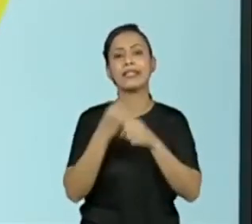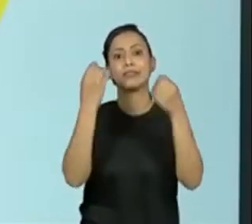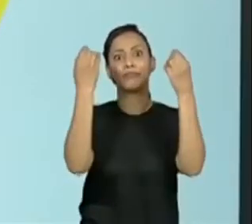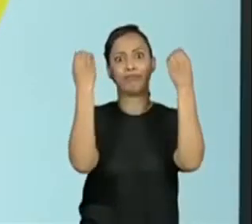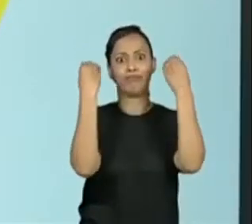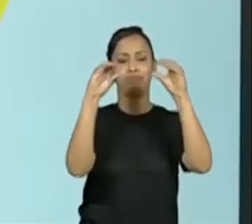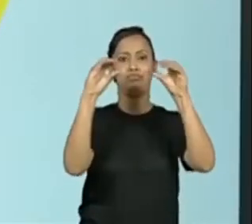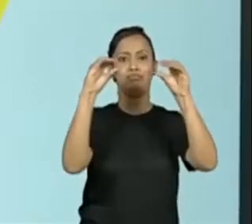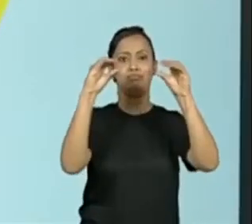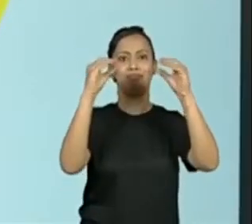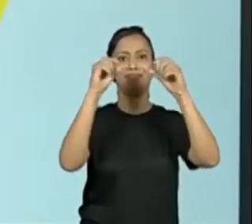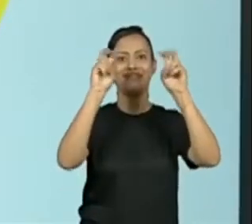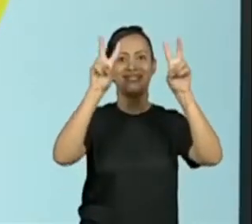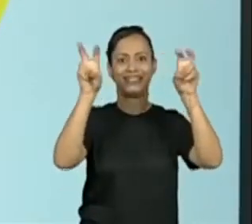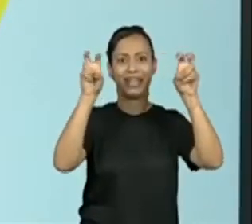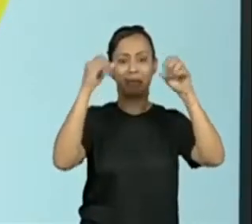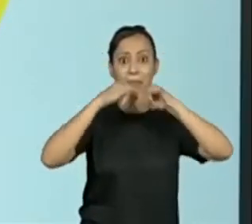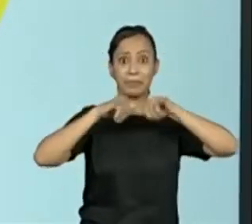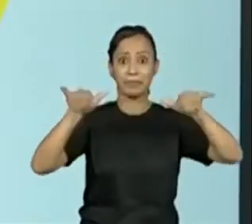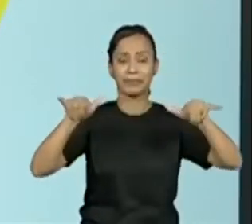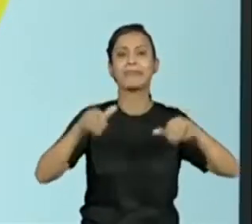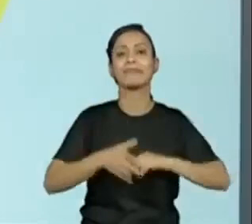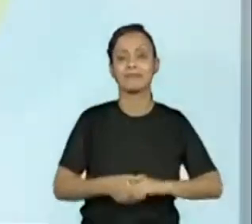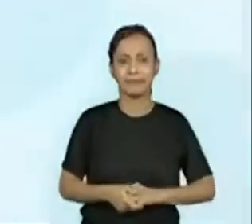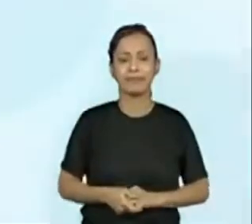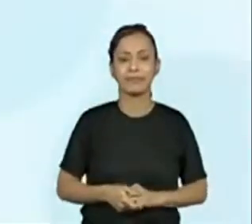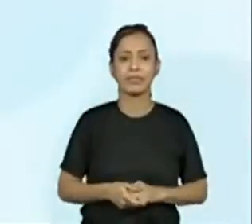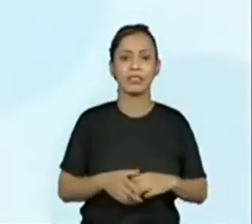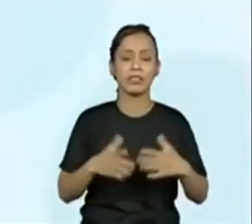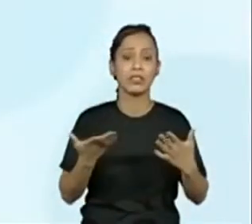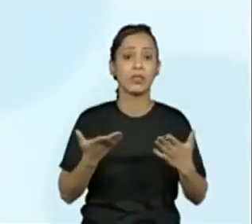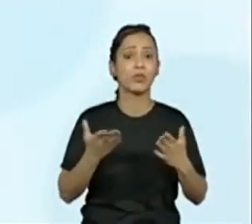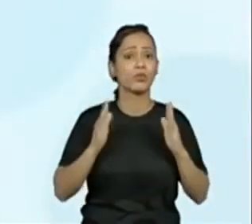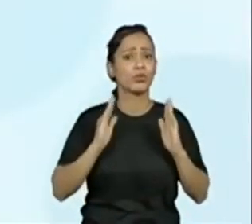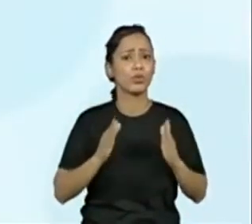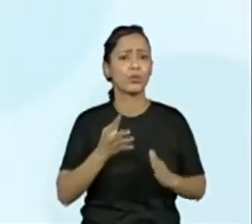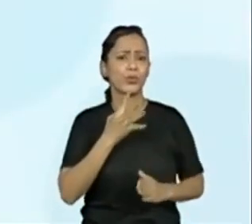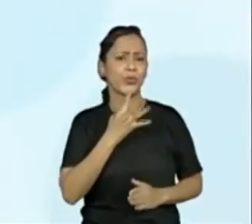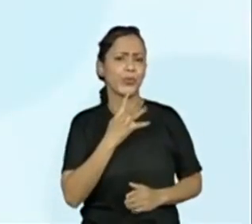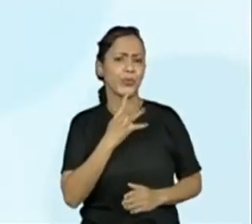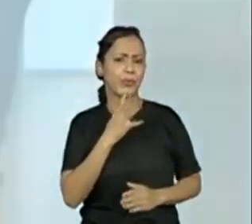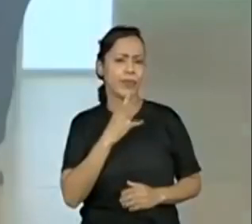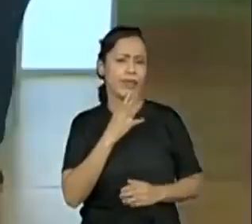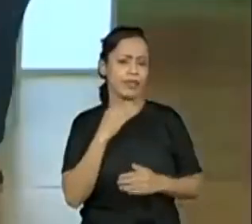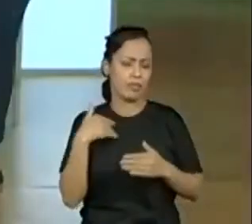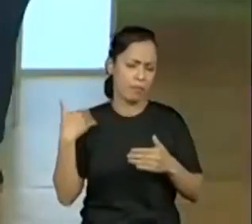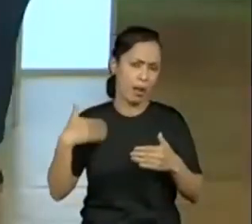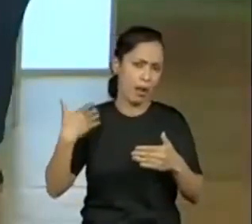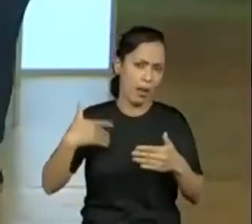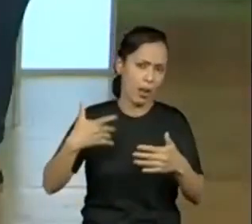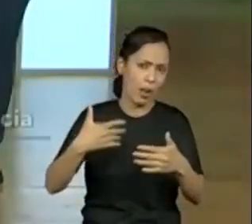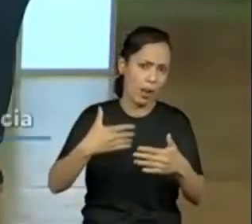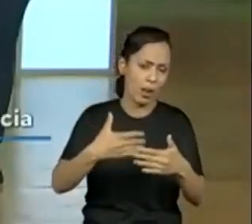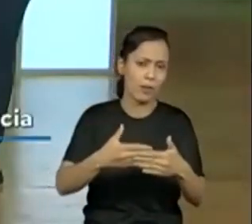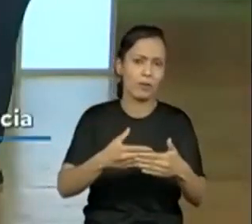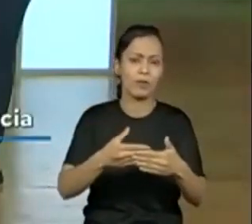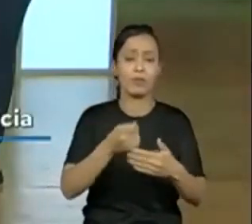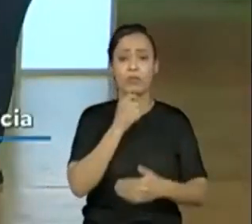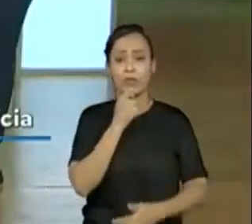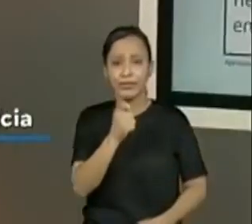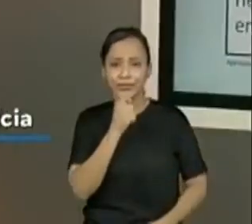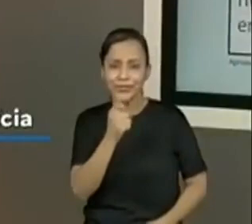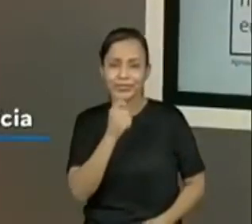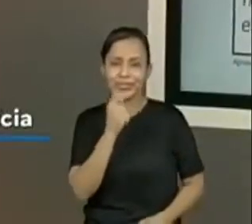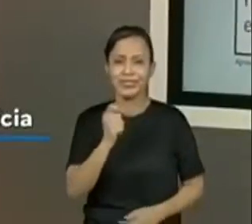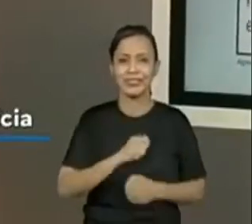estrutura, porque na notícia, a gente já vem trabalhando há algum tempo, a gente vem sabendo que tem entrevistas,